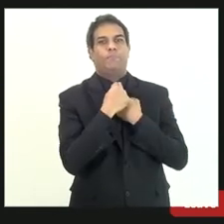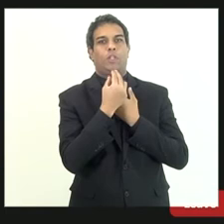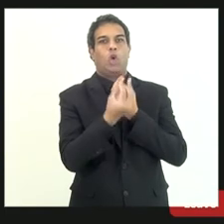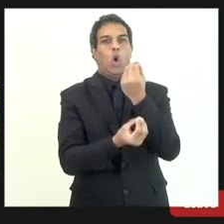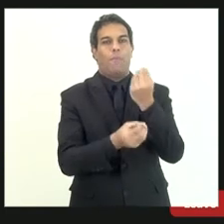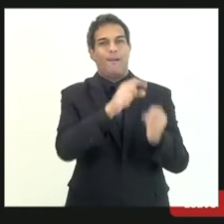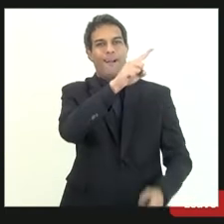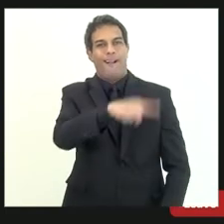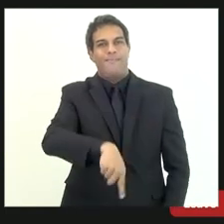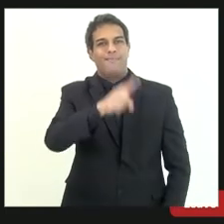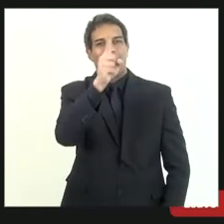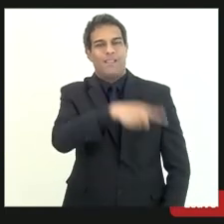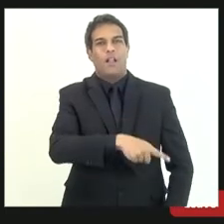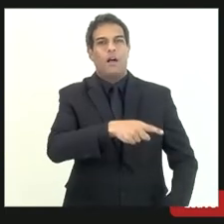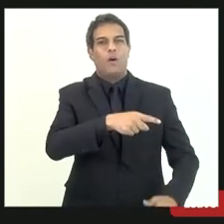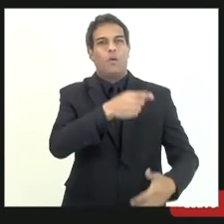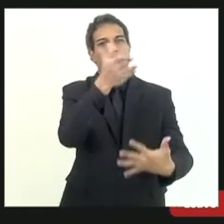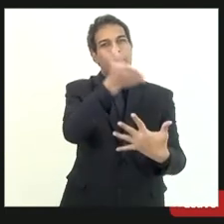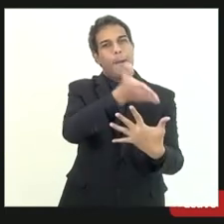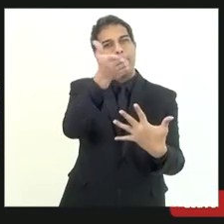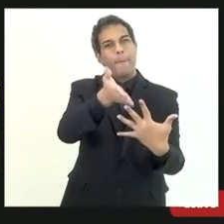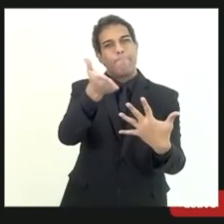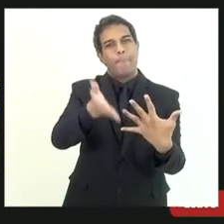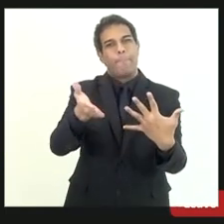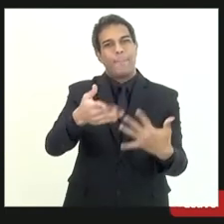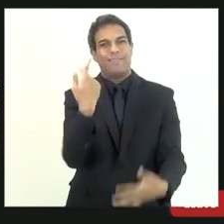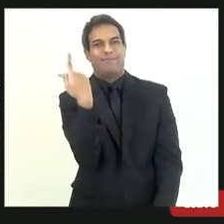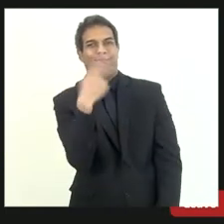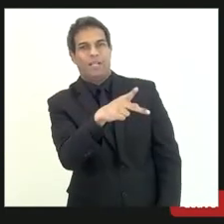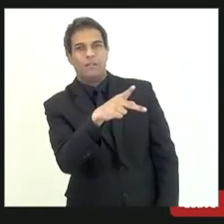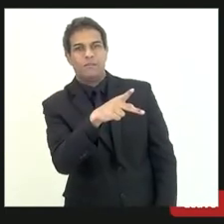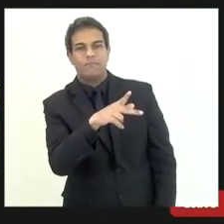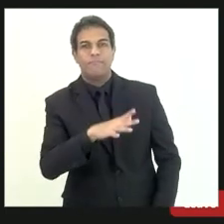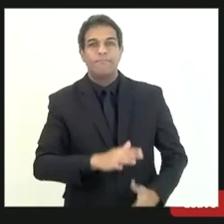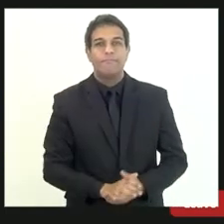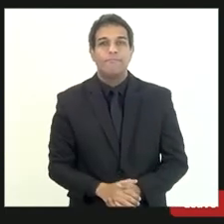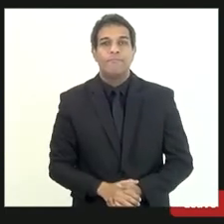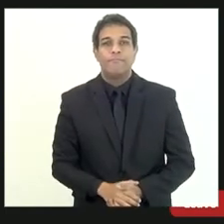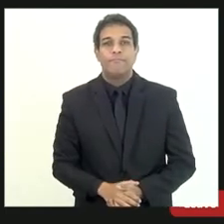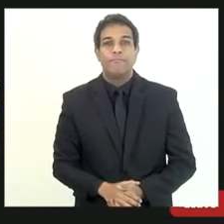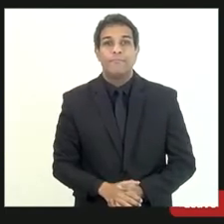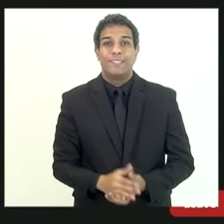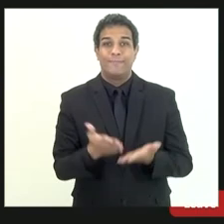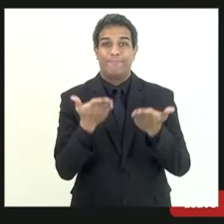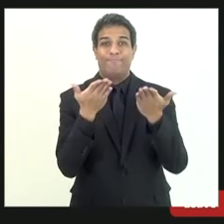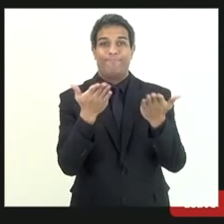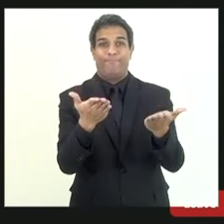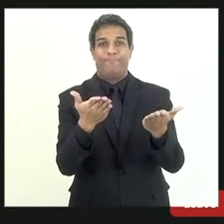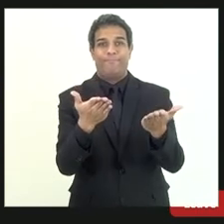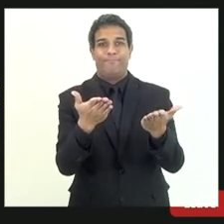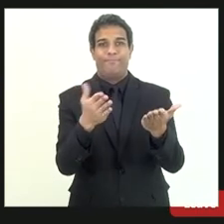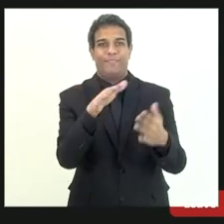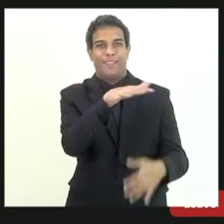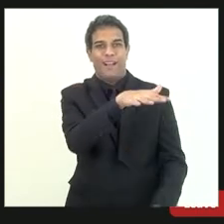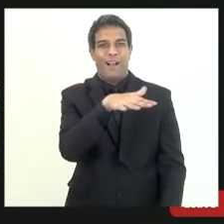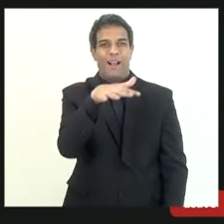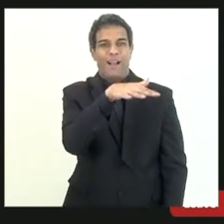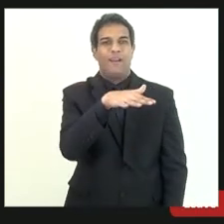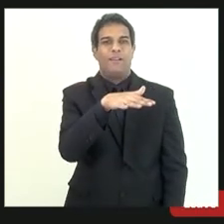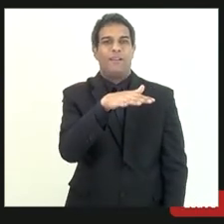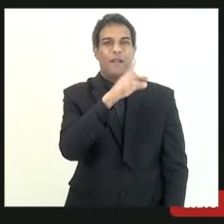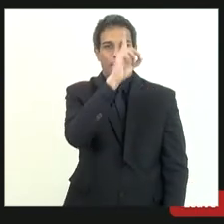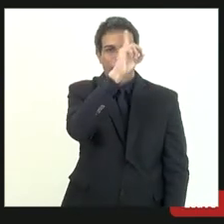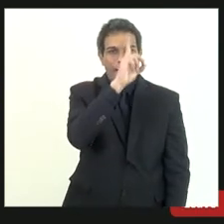assim nós temos que toda essa parte aqui em amarelo cinza